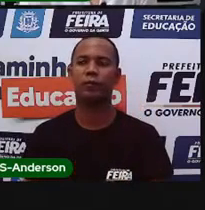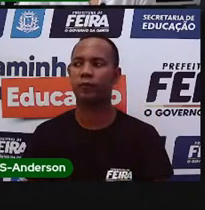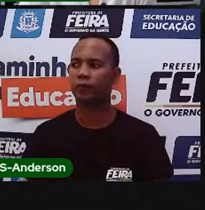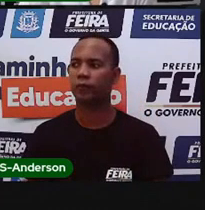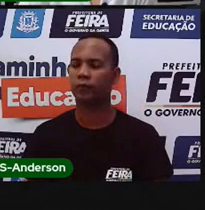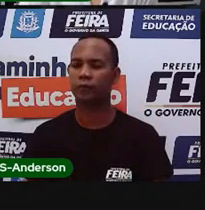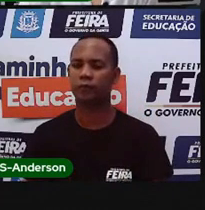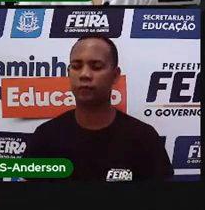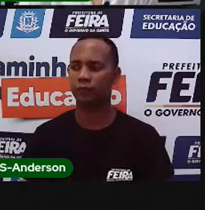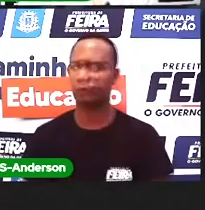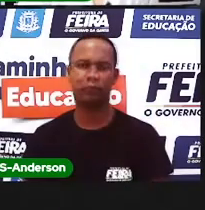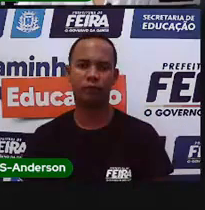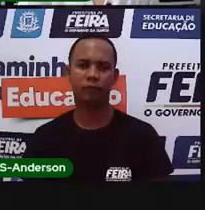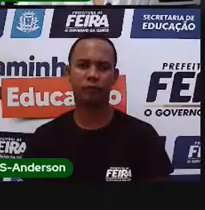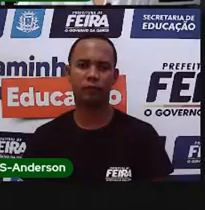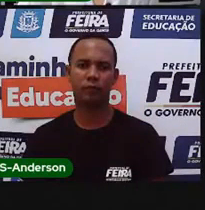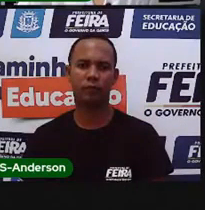mais!